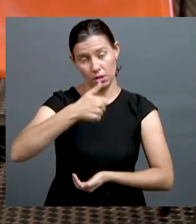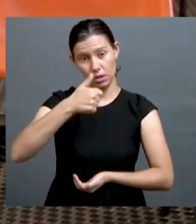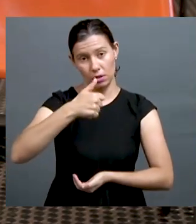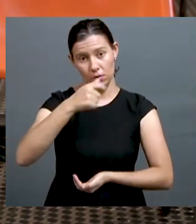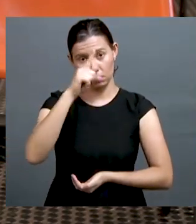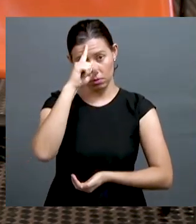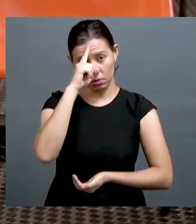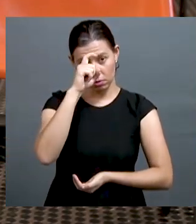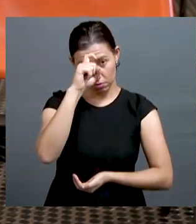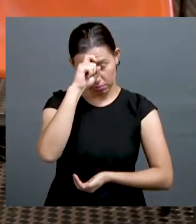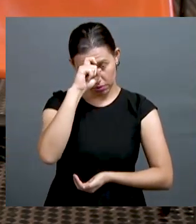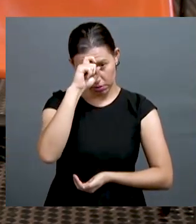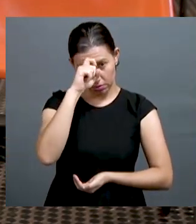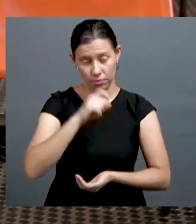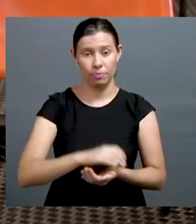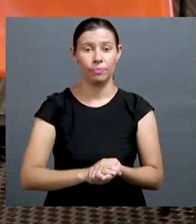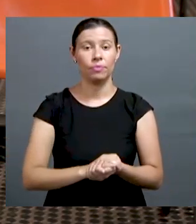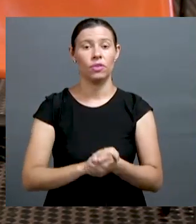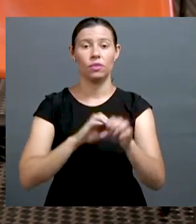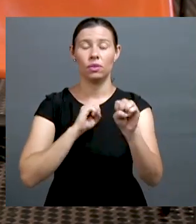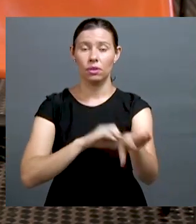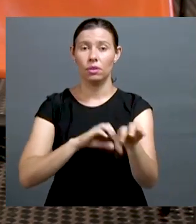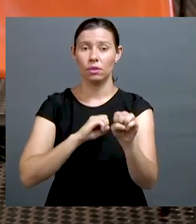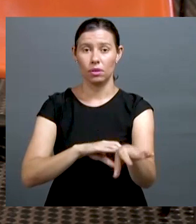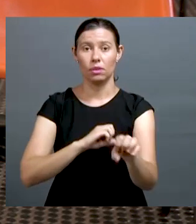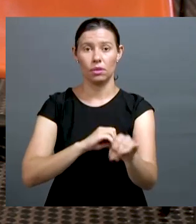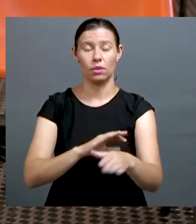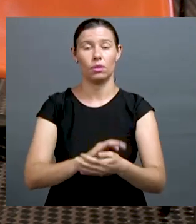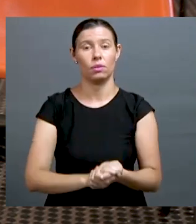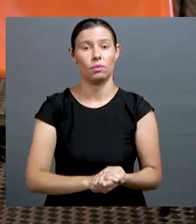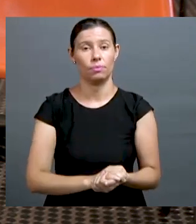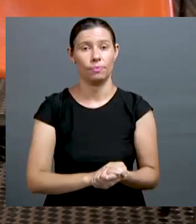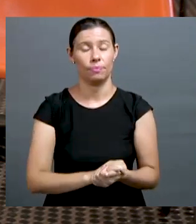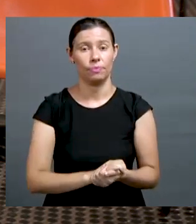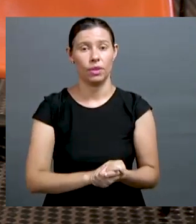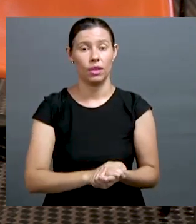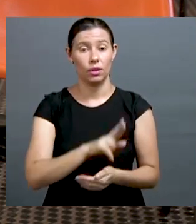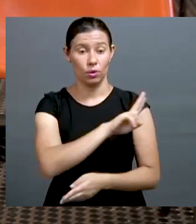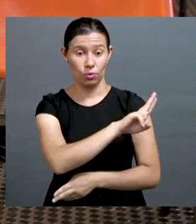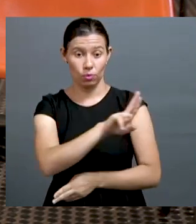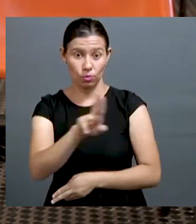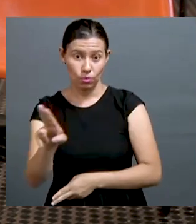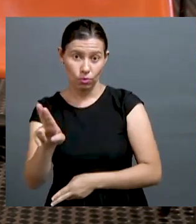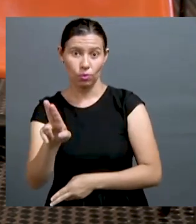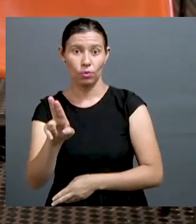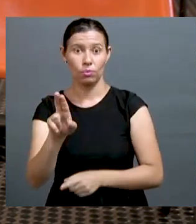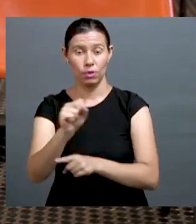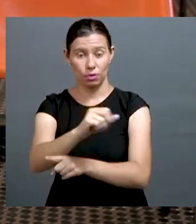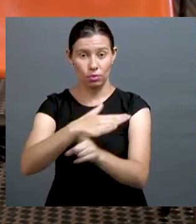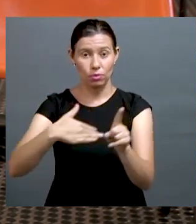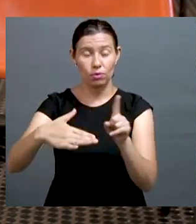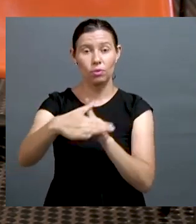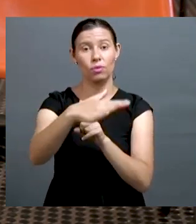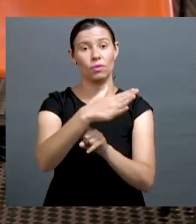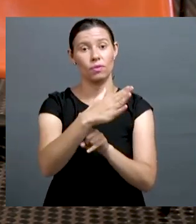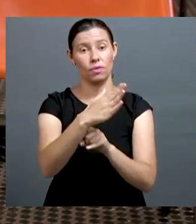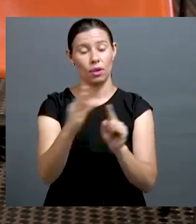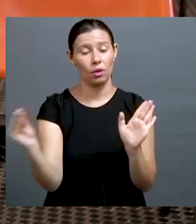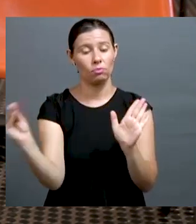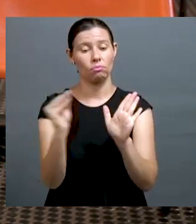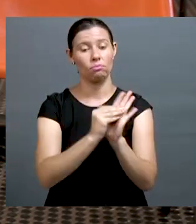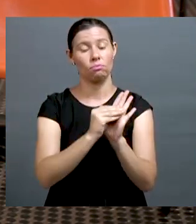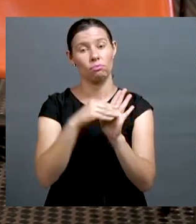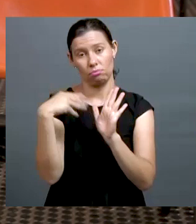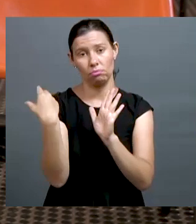fomos o primeiro hospital do Brasil, né, e o primeiro hospital escola desse país a ter o nome